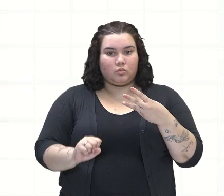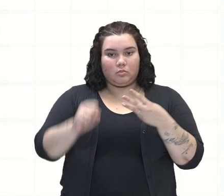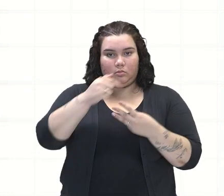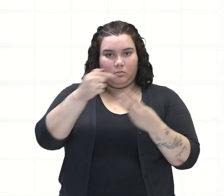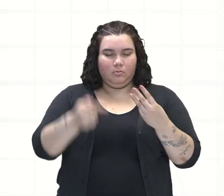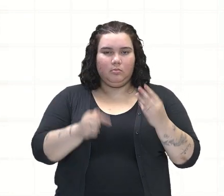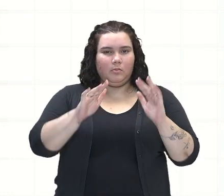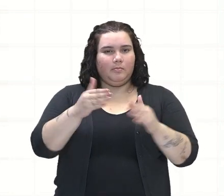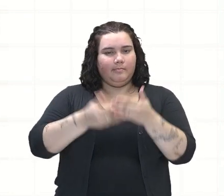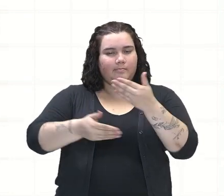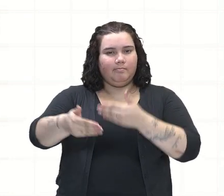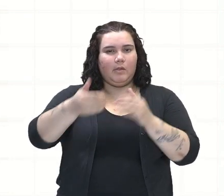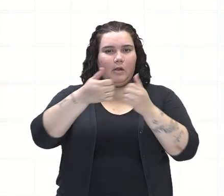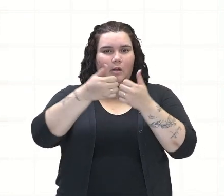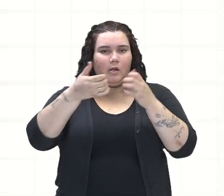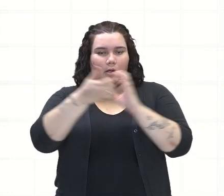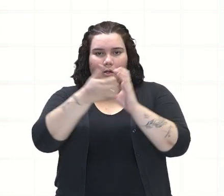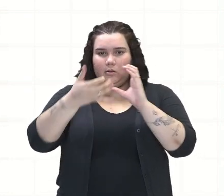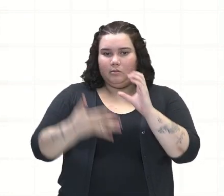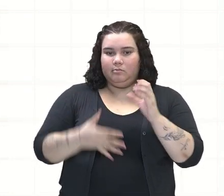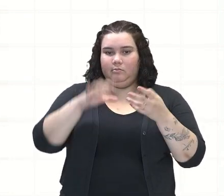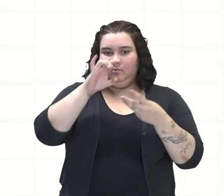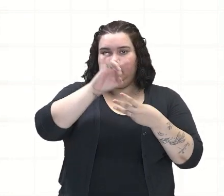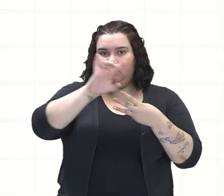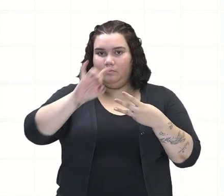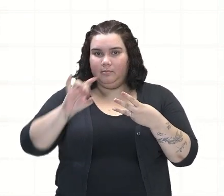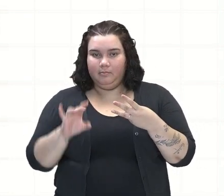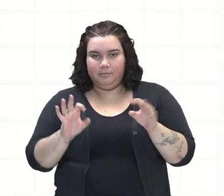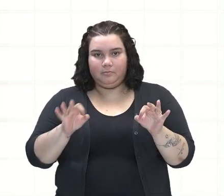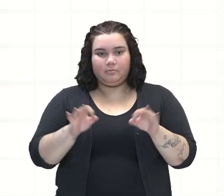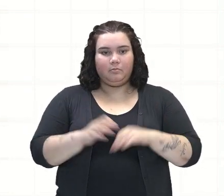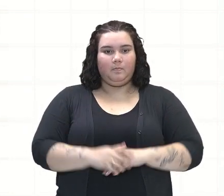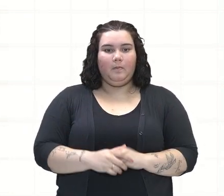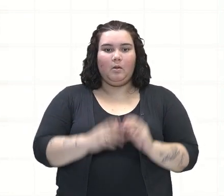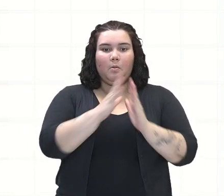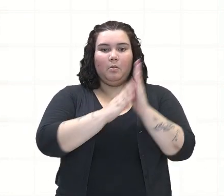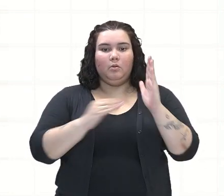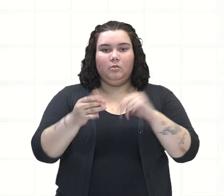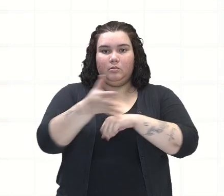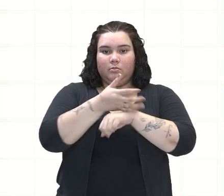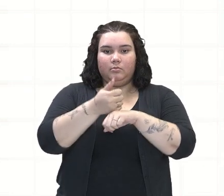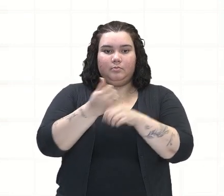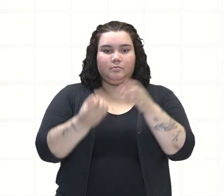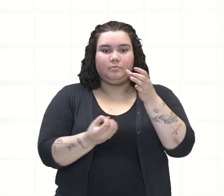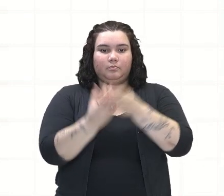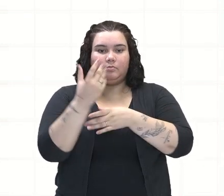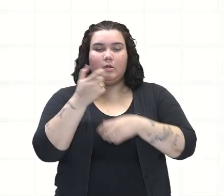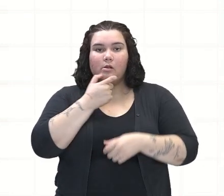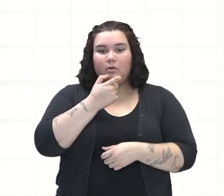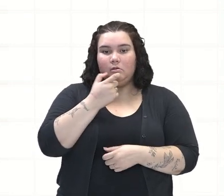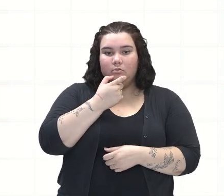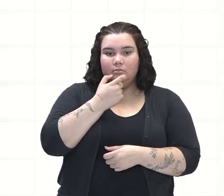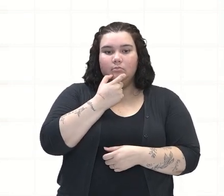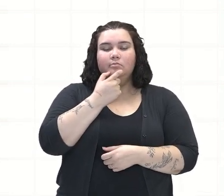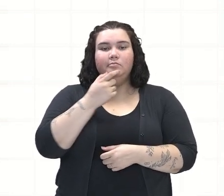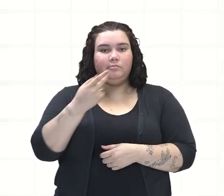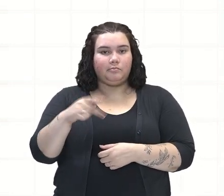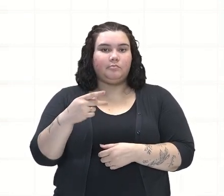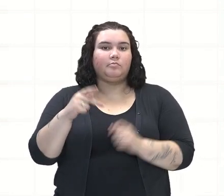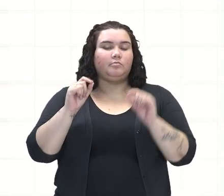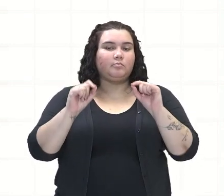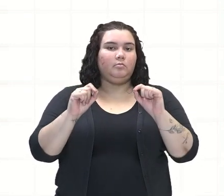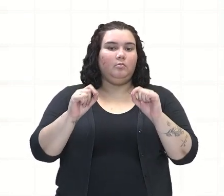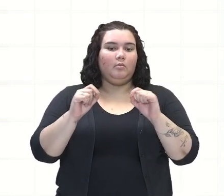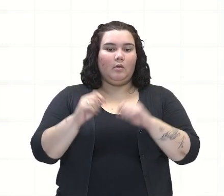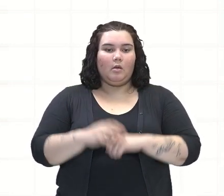grupos aqui de colônias, certo? Vimos também que o modelo de colonização criado ali pela Inglaterra, implementado na realidade